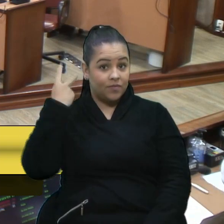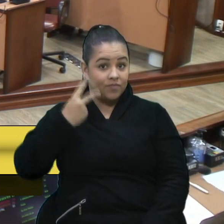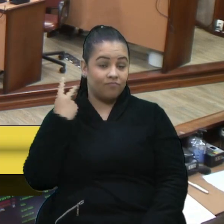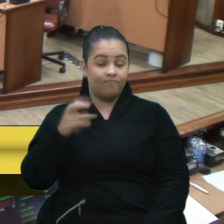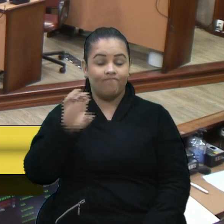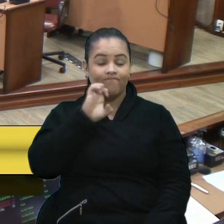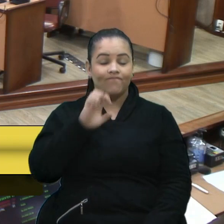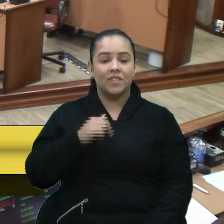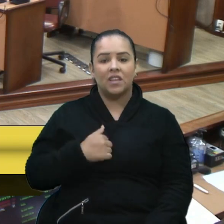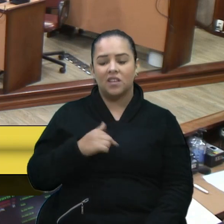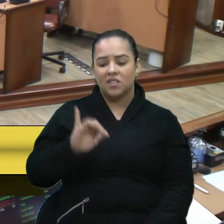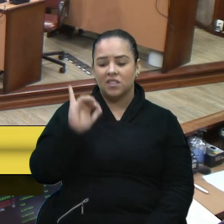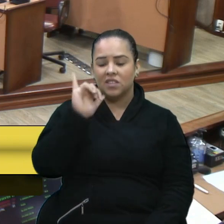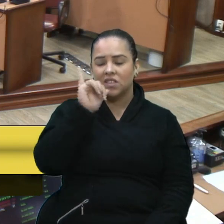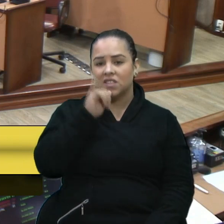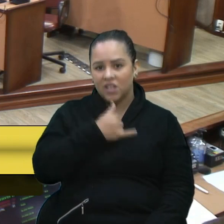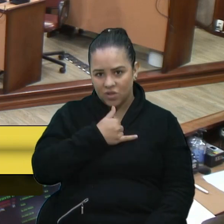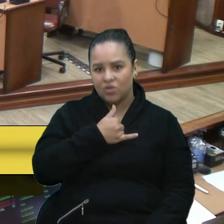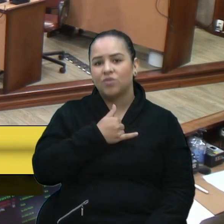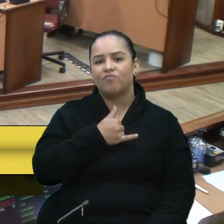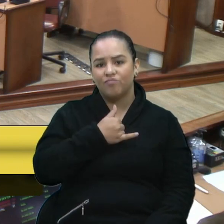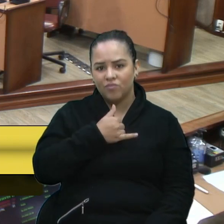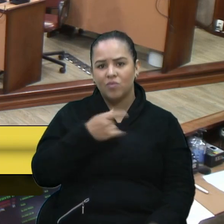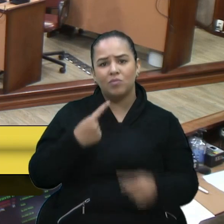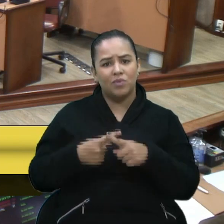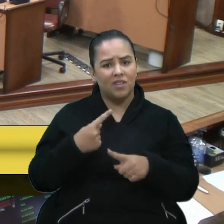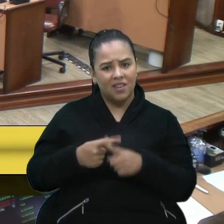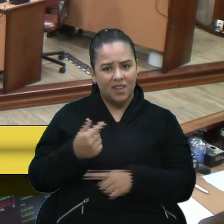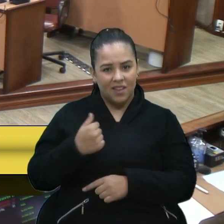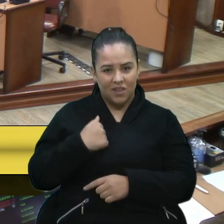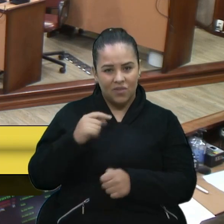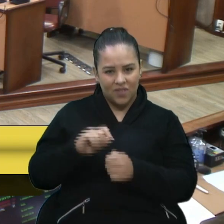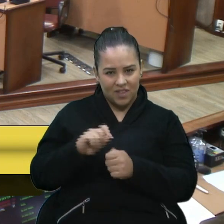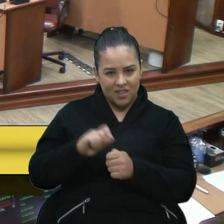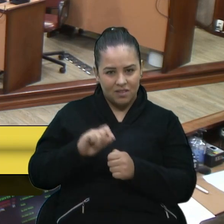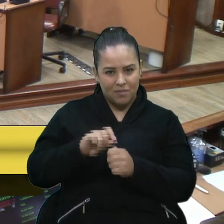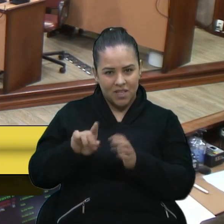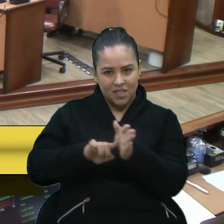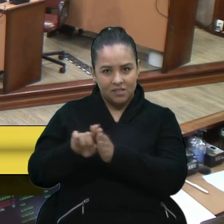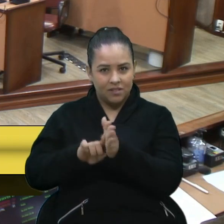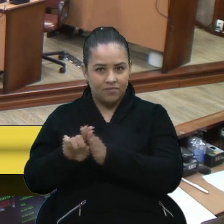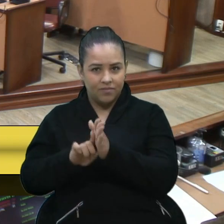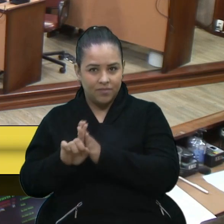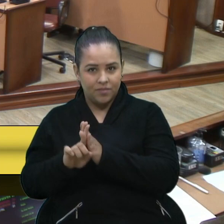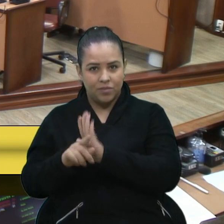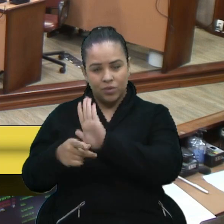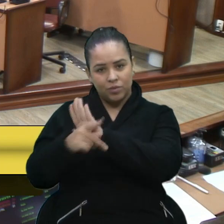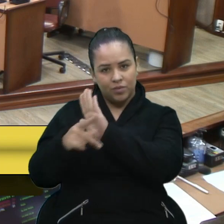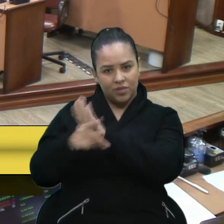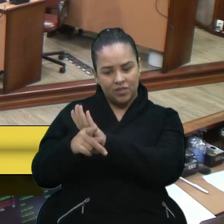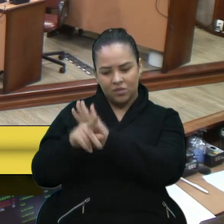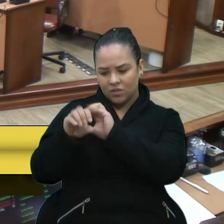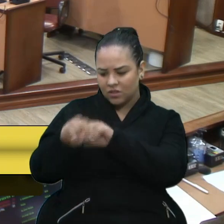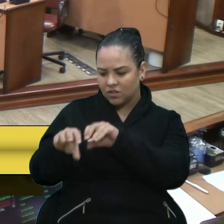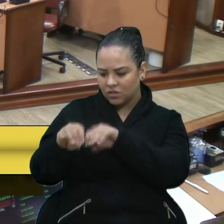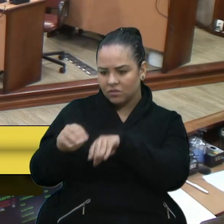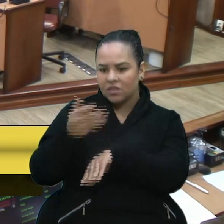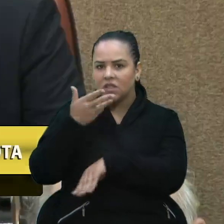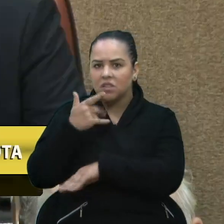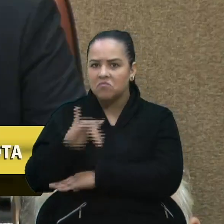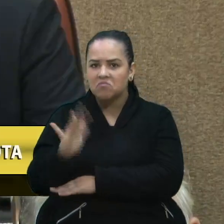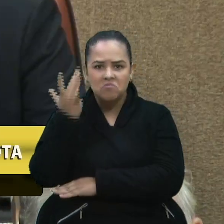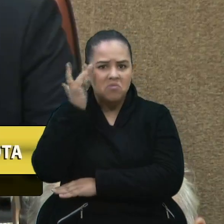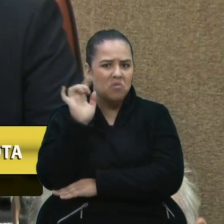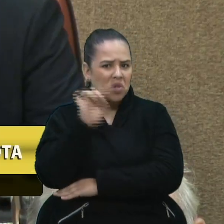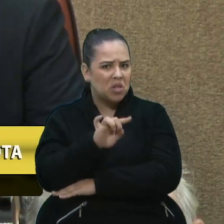triste, muito triste, porque eu fiz um levantamento que envolve a educação e as nossas crianças, e eu não sei se a senhora não